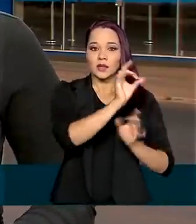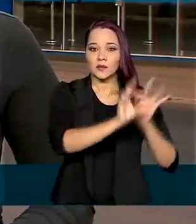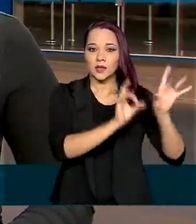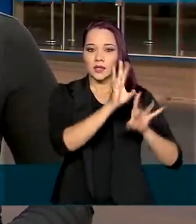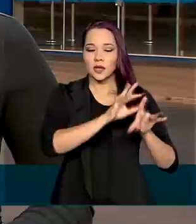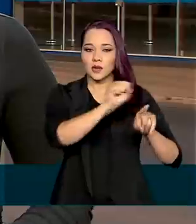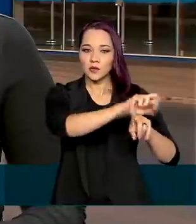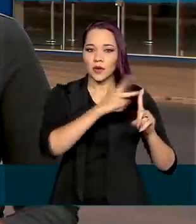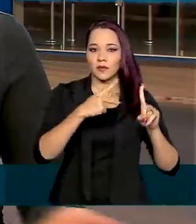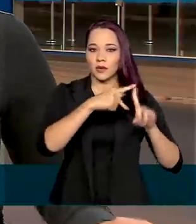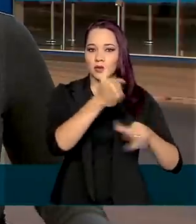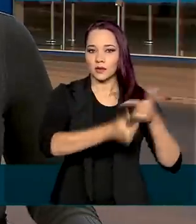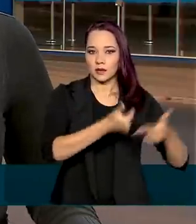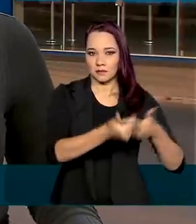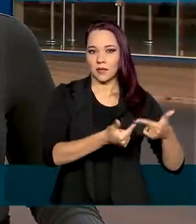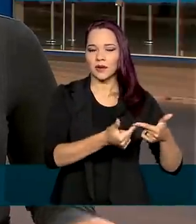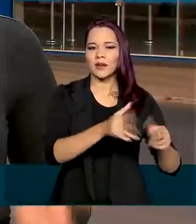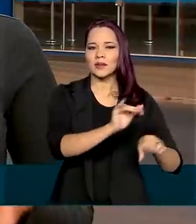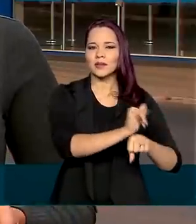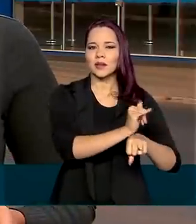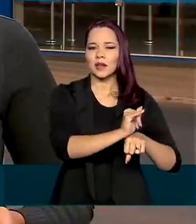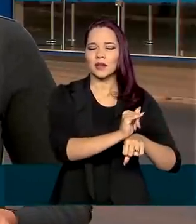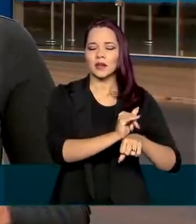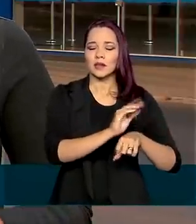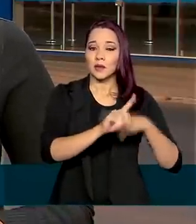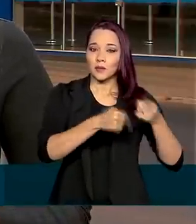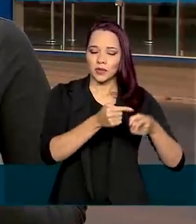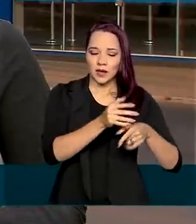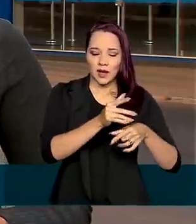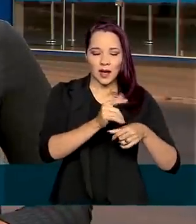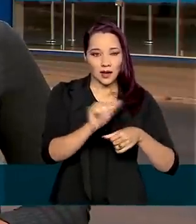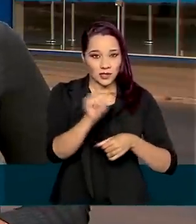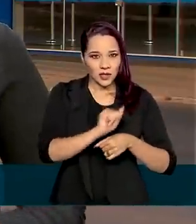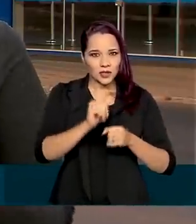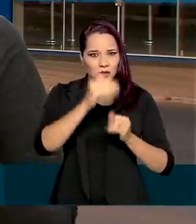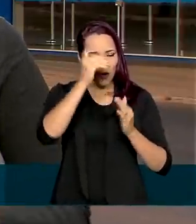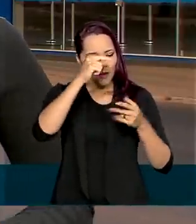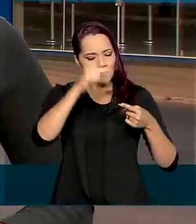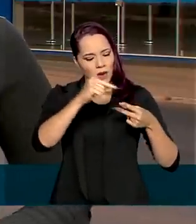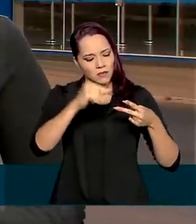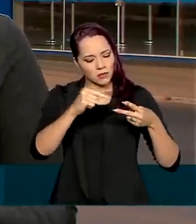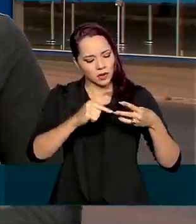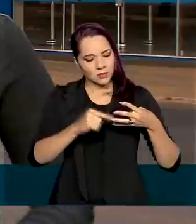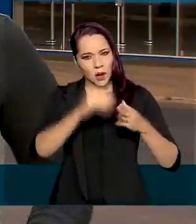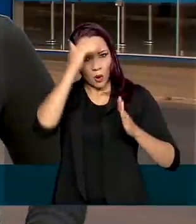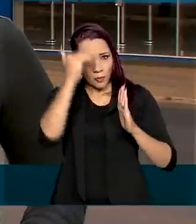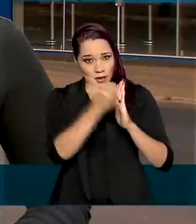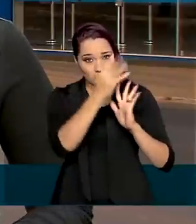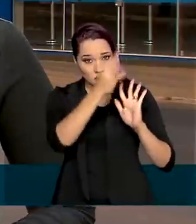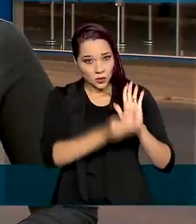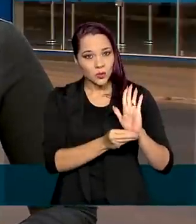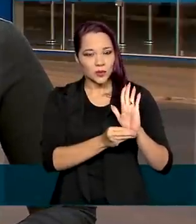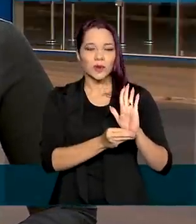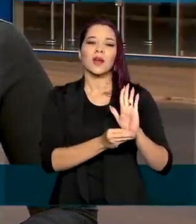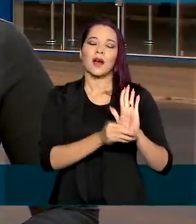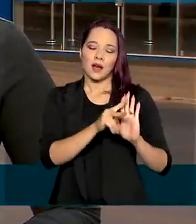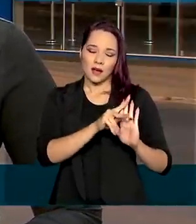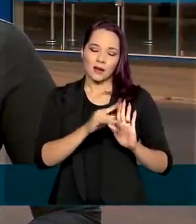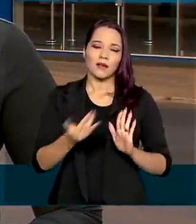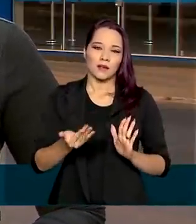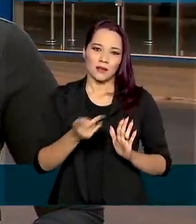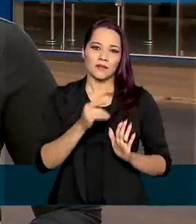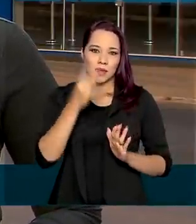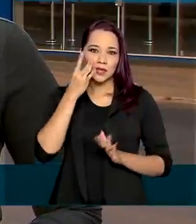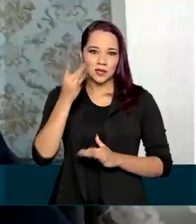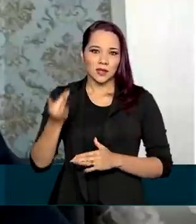Previdência e Trabalho. E à medida em que as agências cumprirem todas as exigências, passarão a oferecer a perícia médica